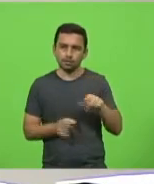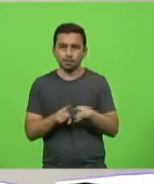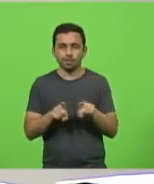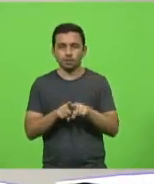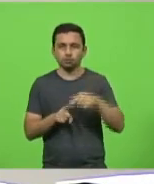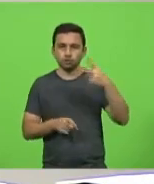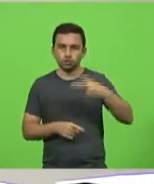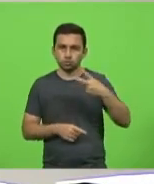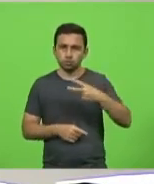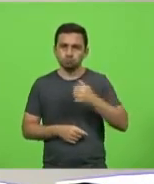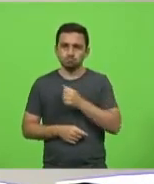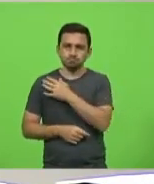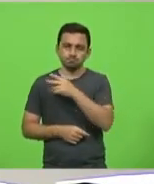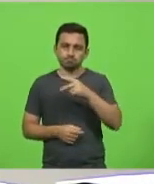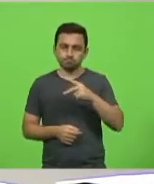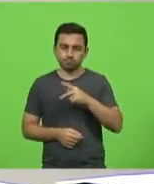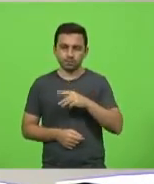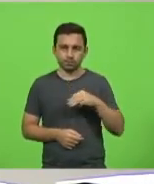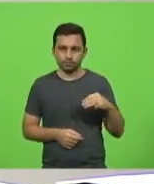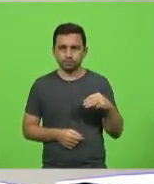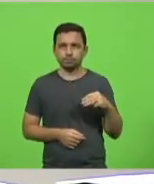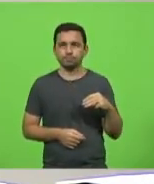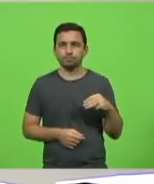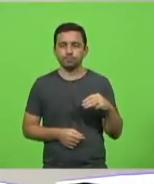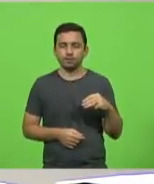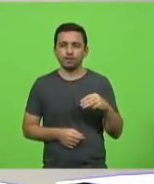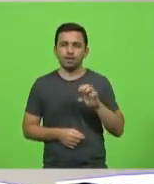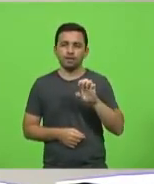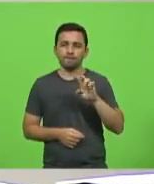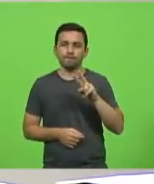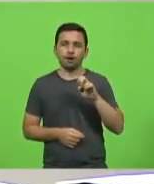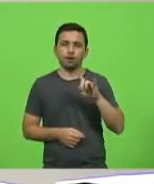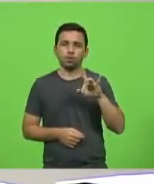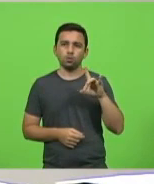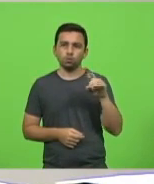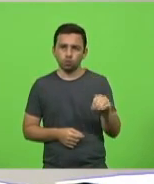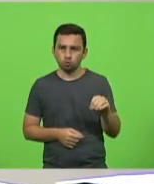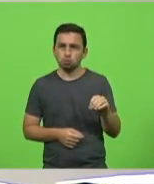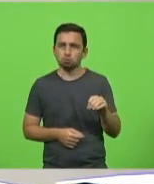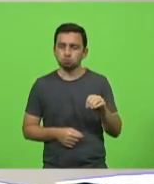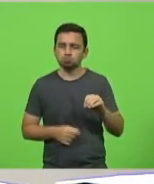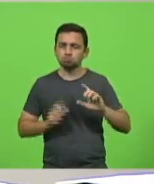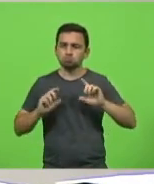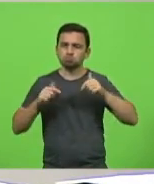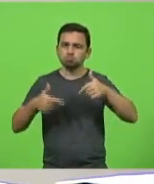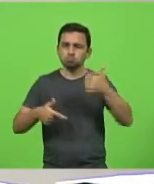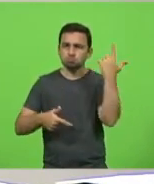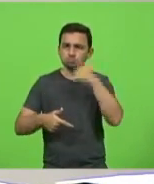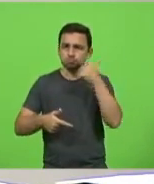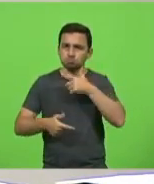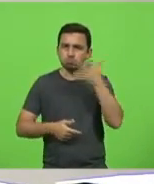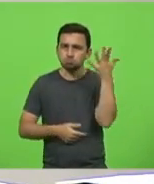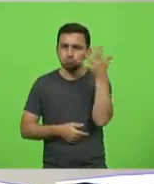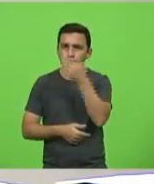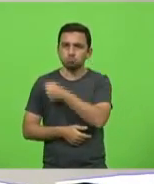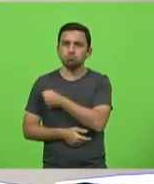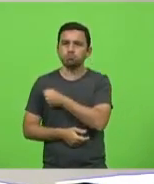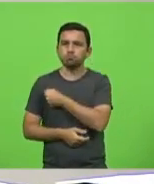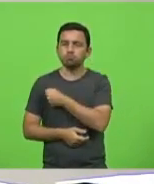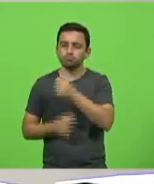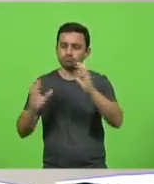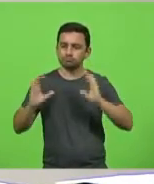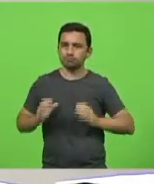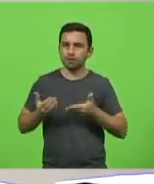PM, Evaldo Fopa, pelas ações bem-sucedidas de salvamento de um cidadão